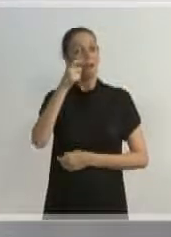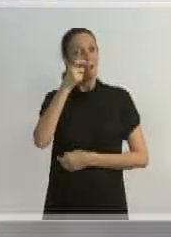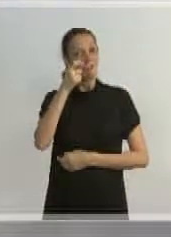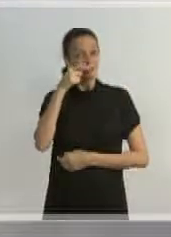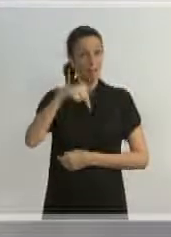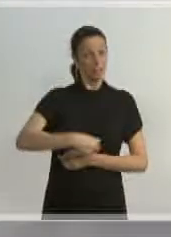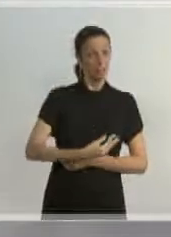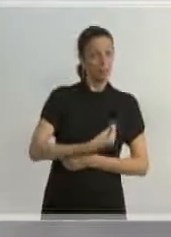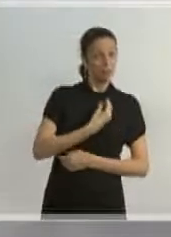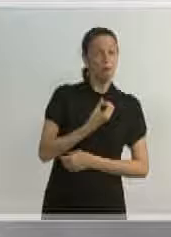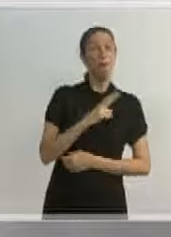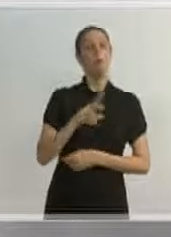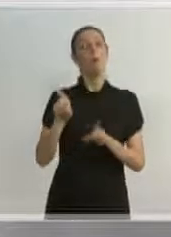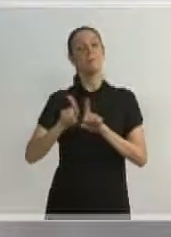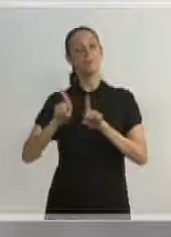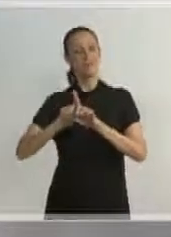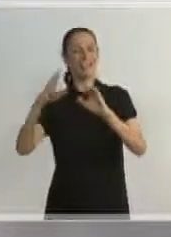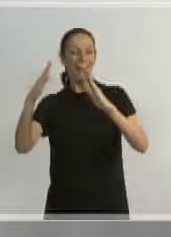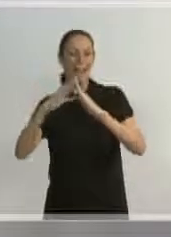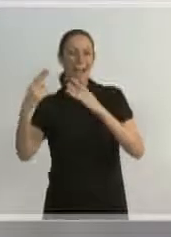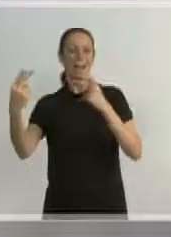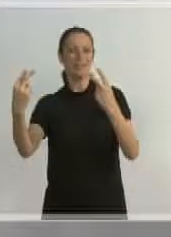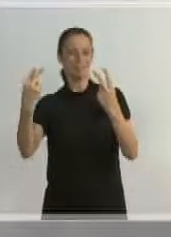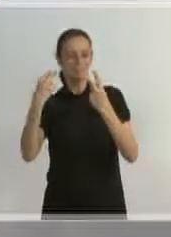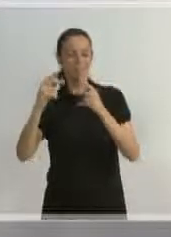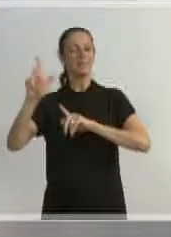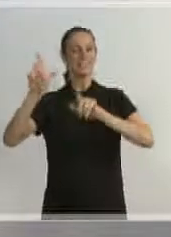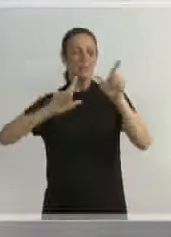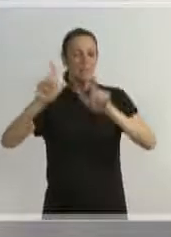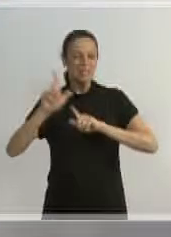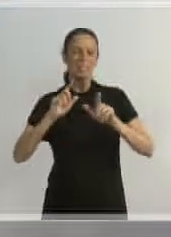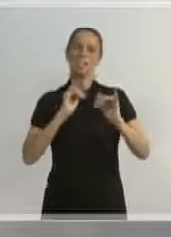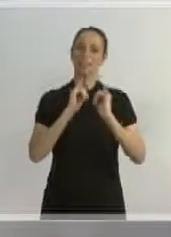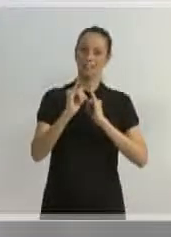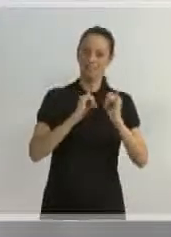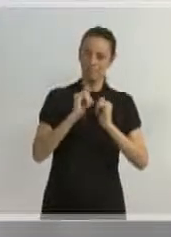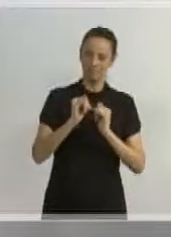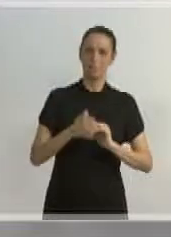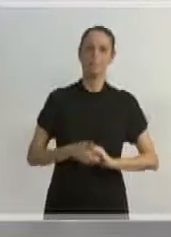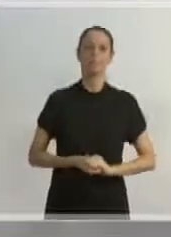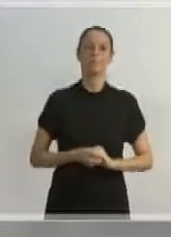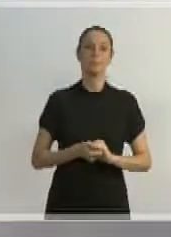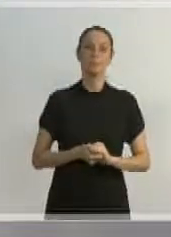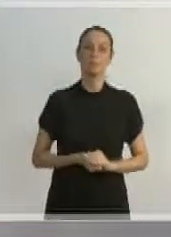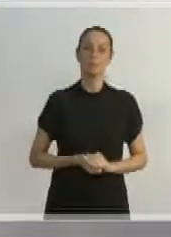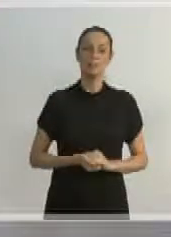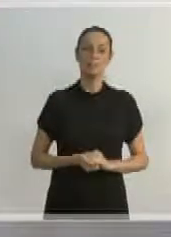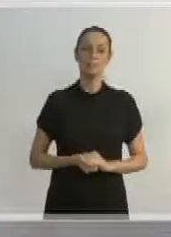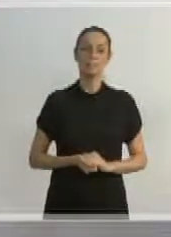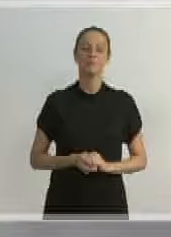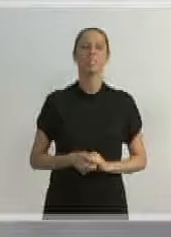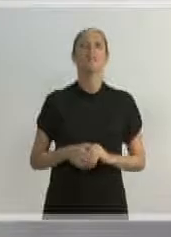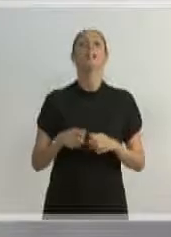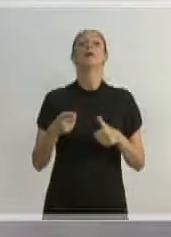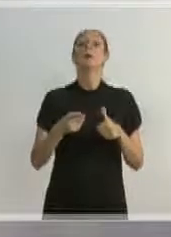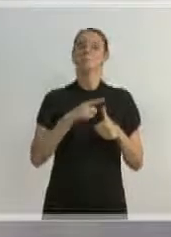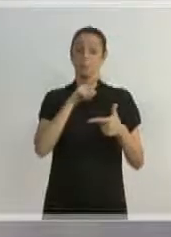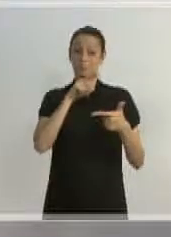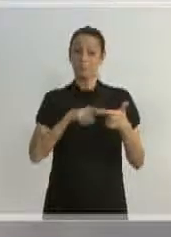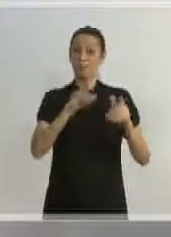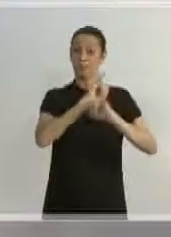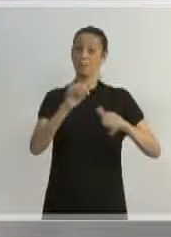aqui fisicamente ou seja através também dos canais de comunicação dessa casa. Gostaria, antes de mais nada, de fazer dois registros. O primeiro,